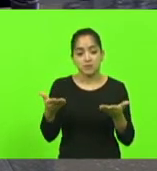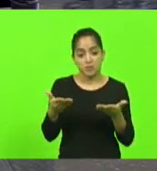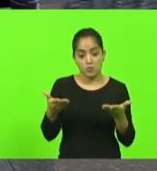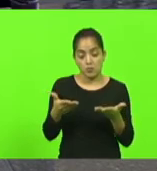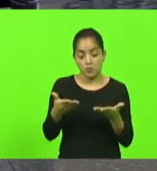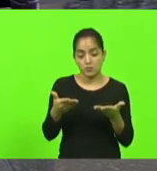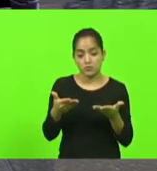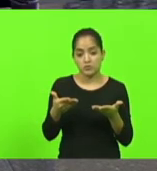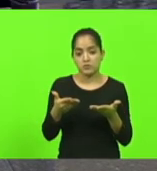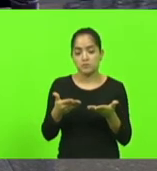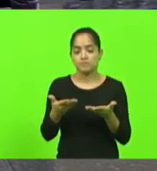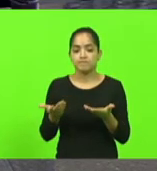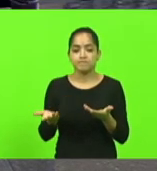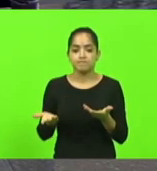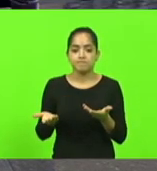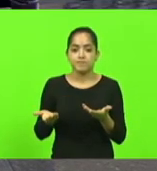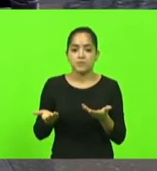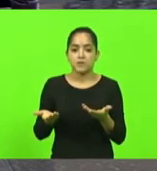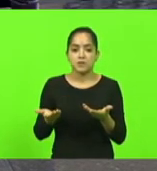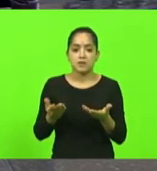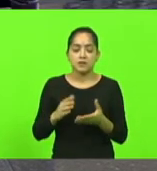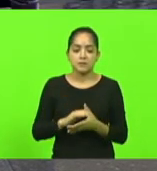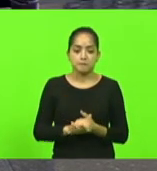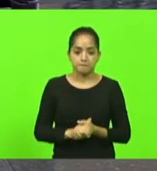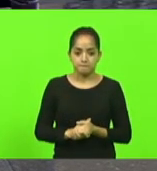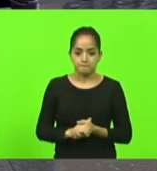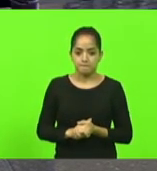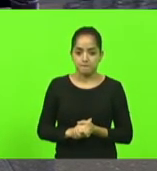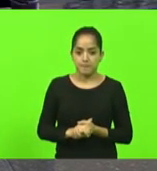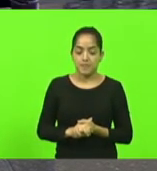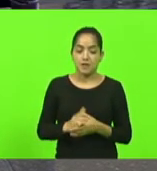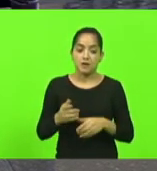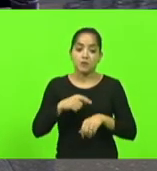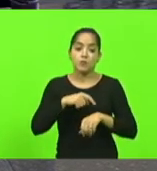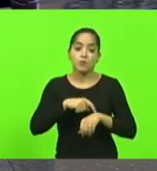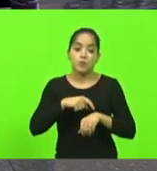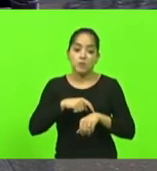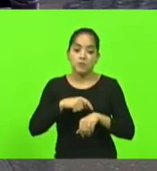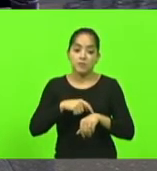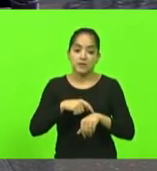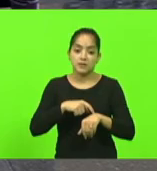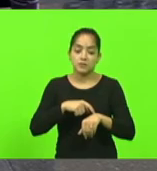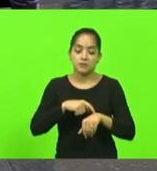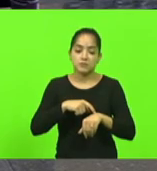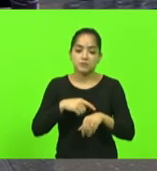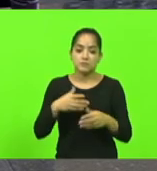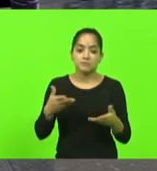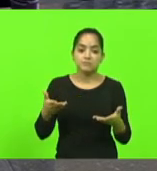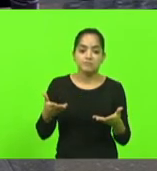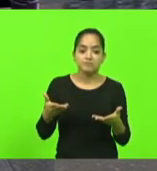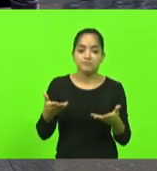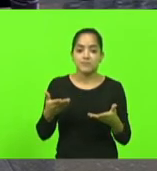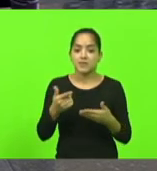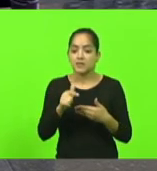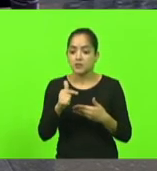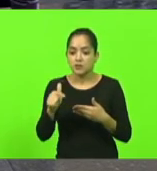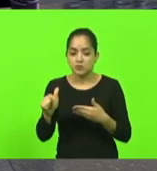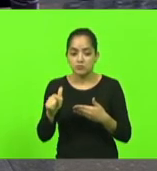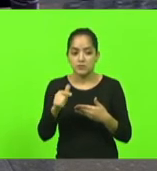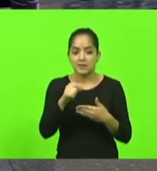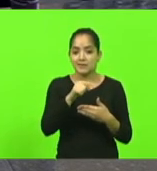que nós estejamos no momento que nós vivemos hoje que não se tenha no campo